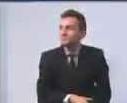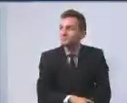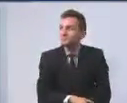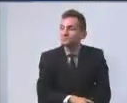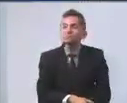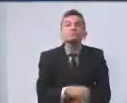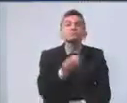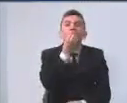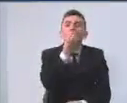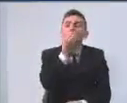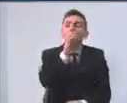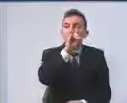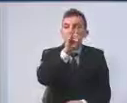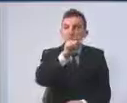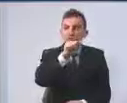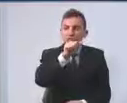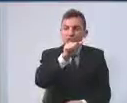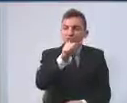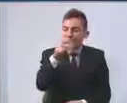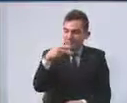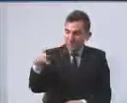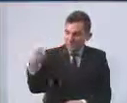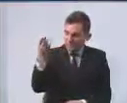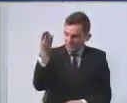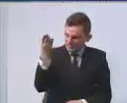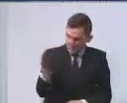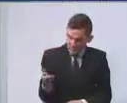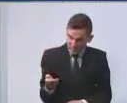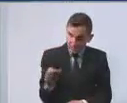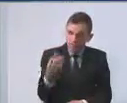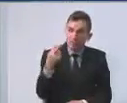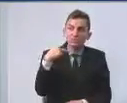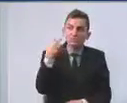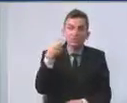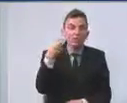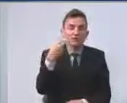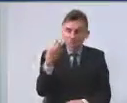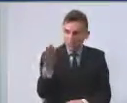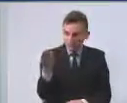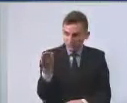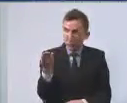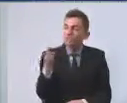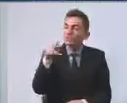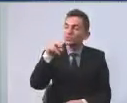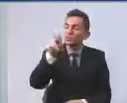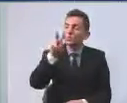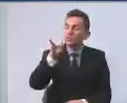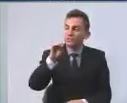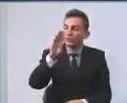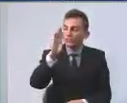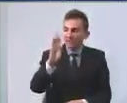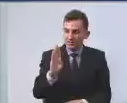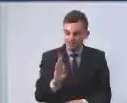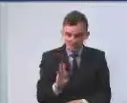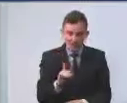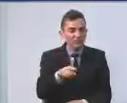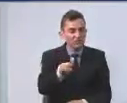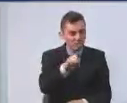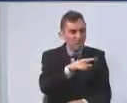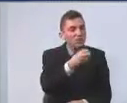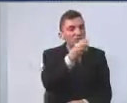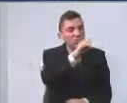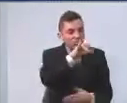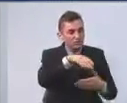Bom dia, presidente, vereador Novinho Brasil. Bom dia, nobres vereadores,